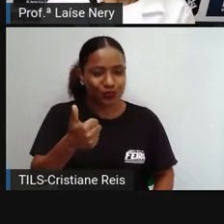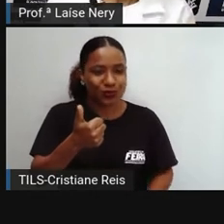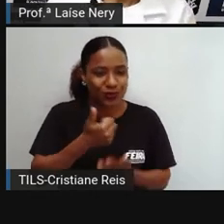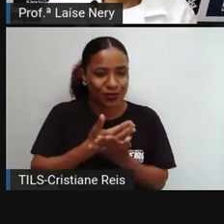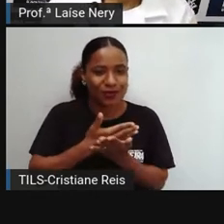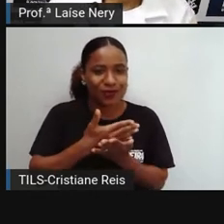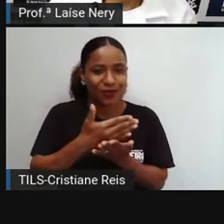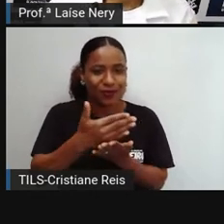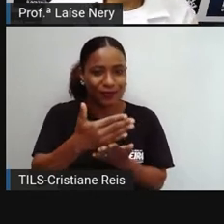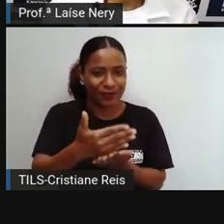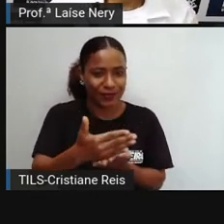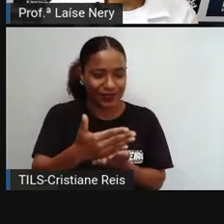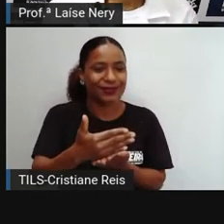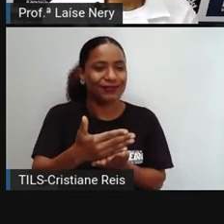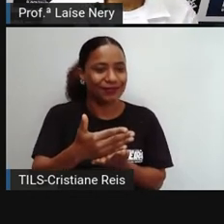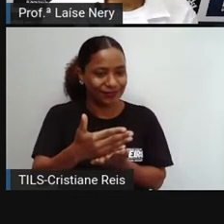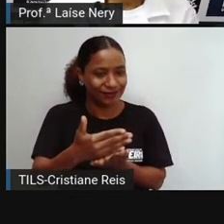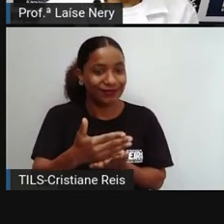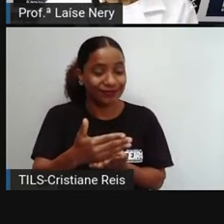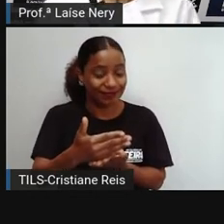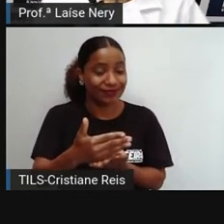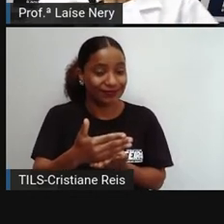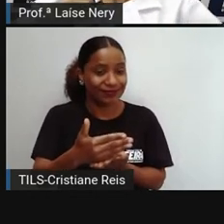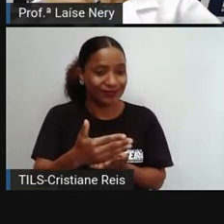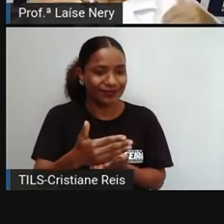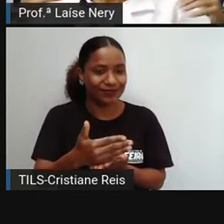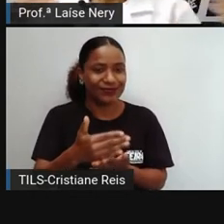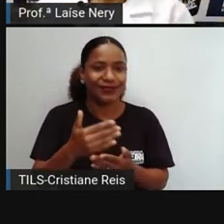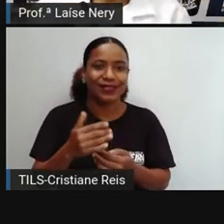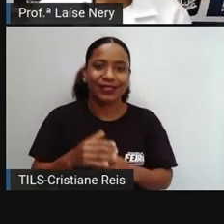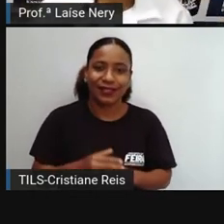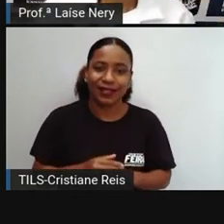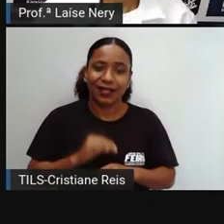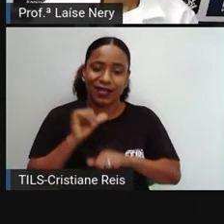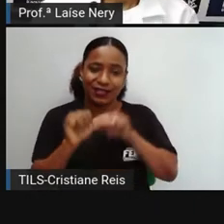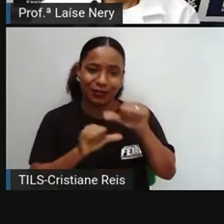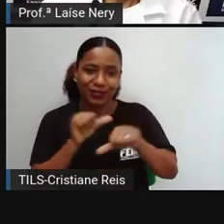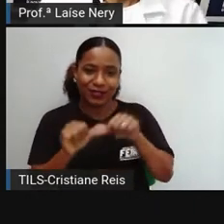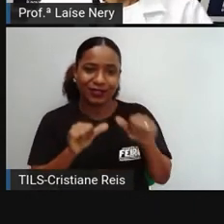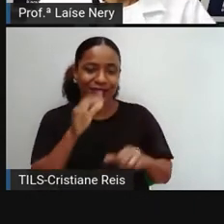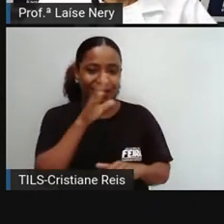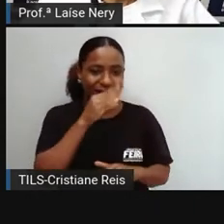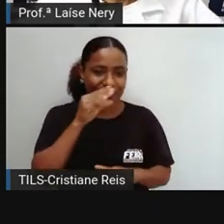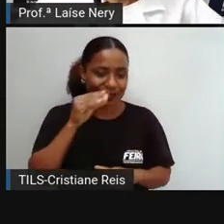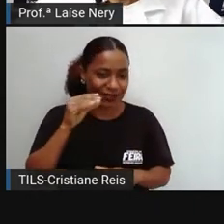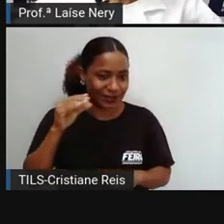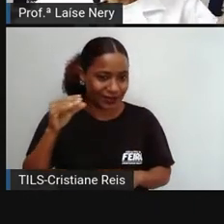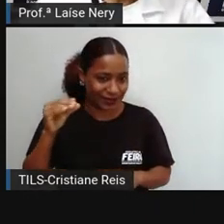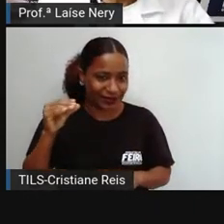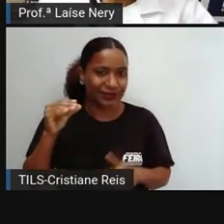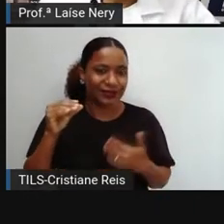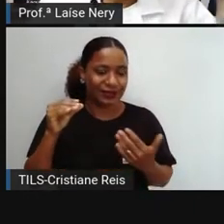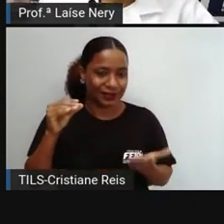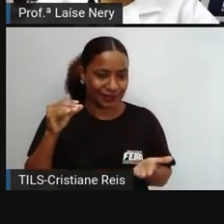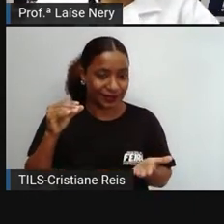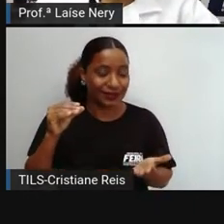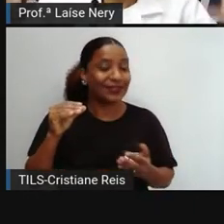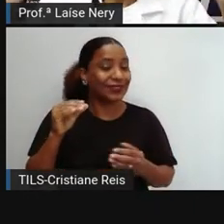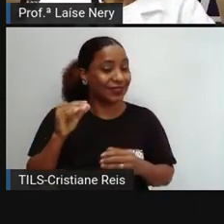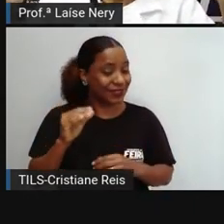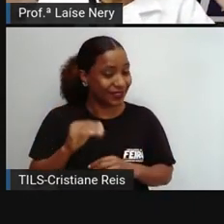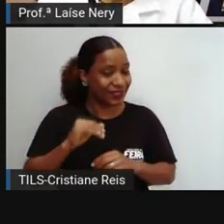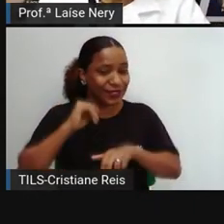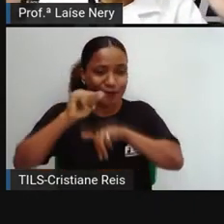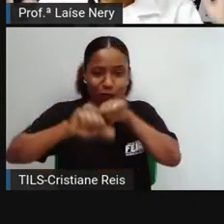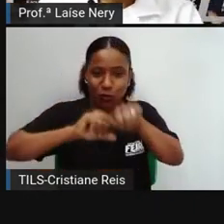E as mudanças da adolescência, então, já se estabilizaram, Aquela chuva de hormônios